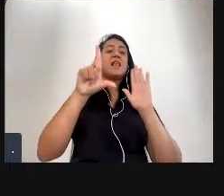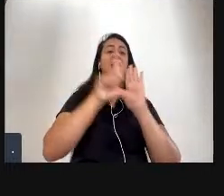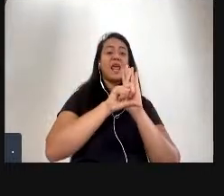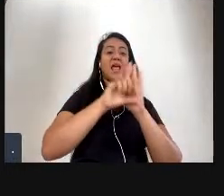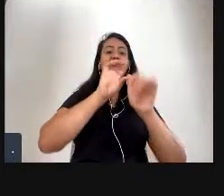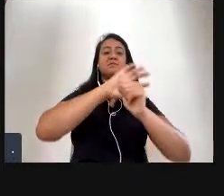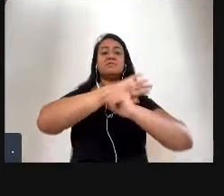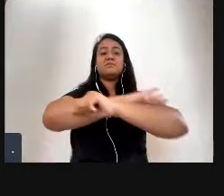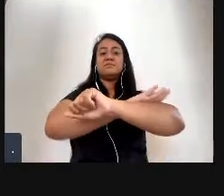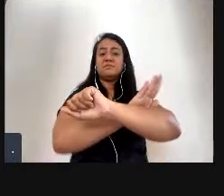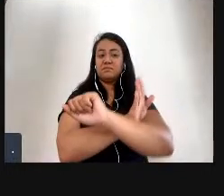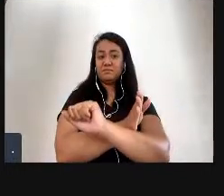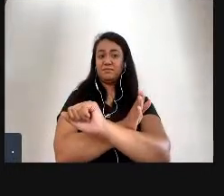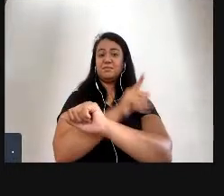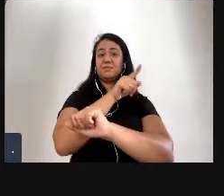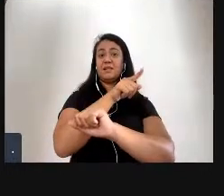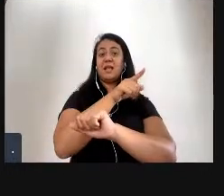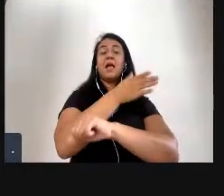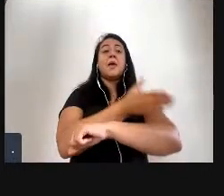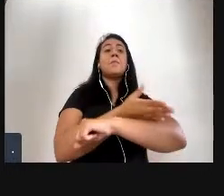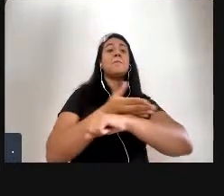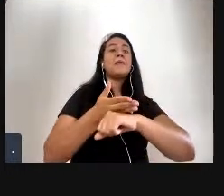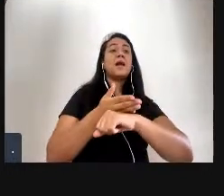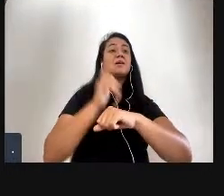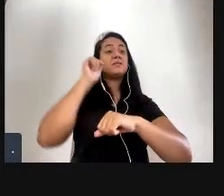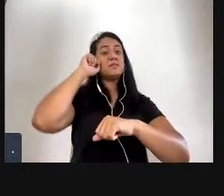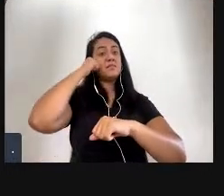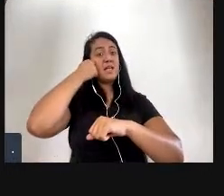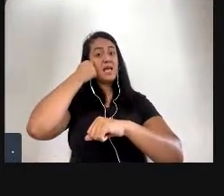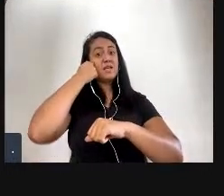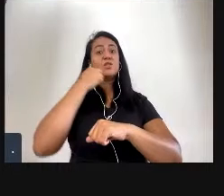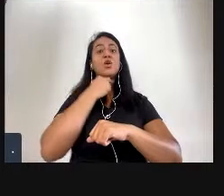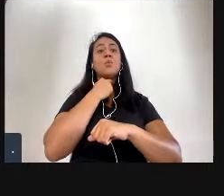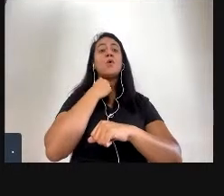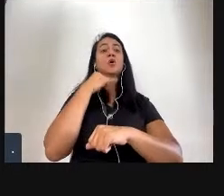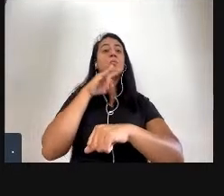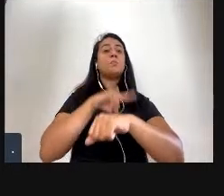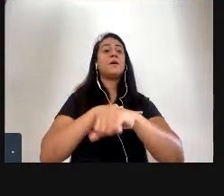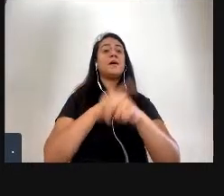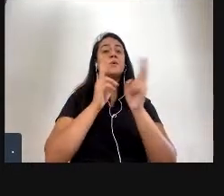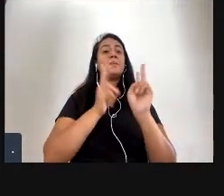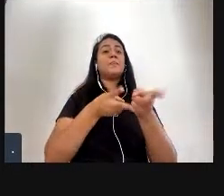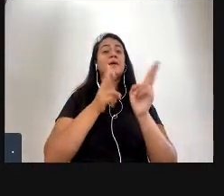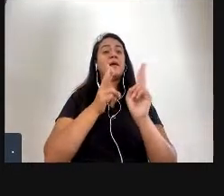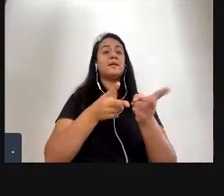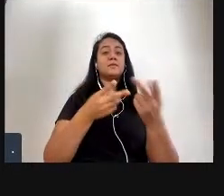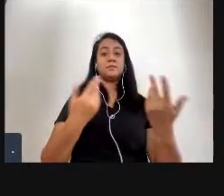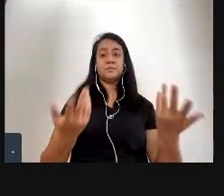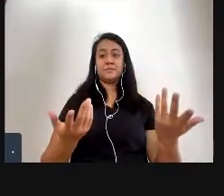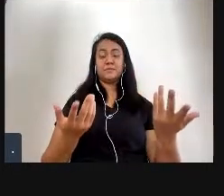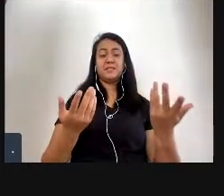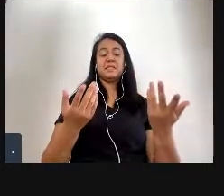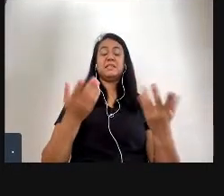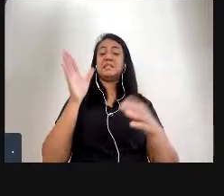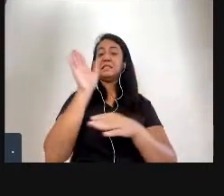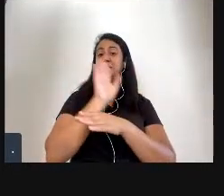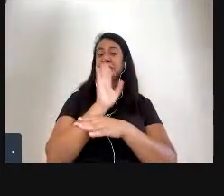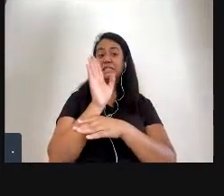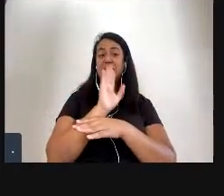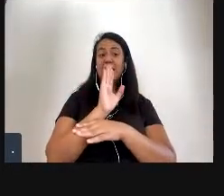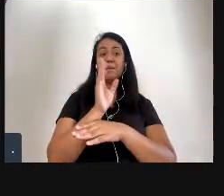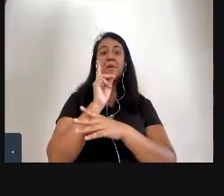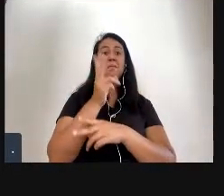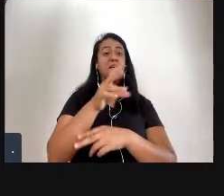brancos e negros não podem fazer xixi juntos nem entrar em um cinema pela mesma porta separados contudo